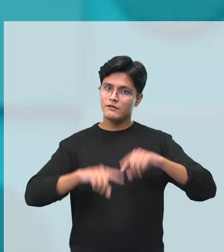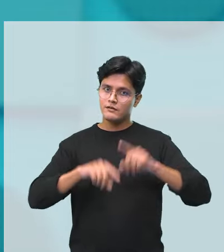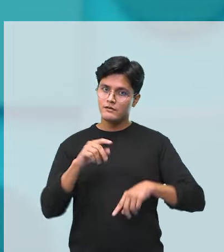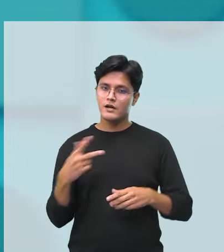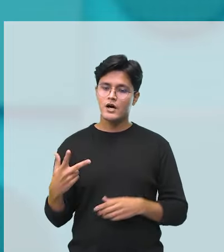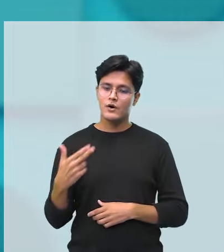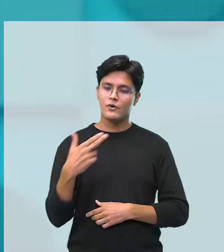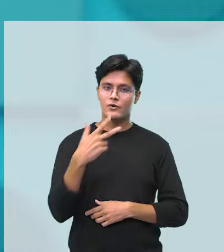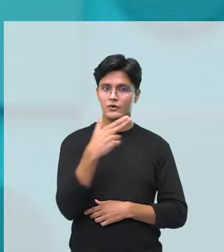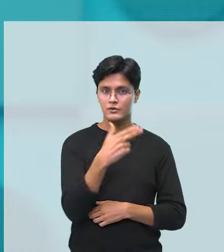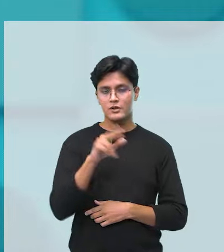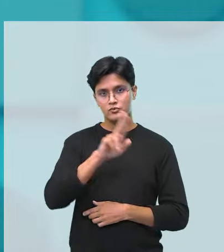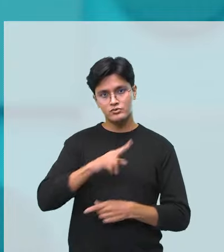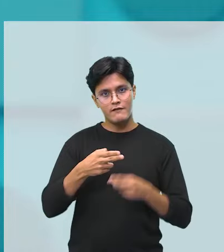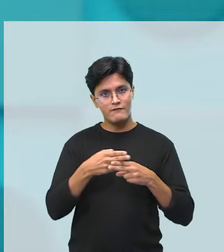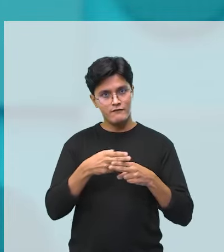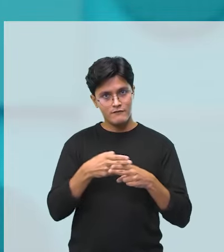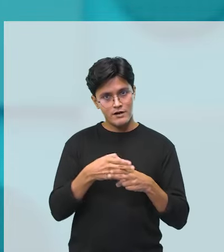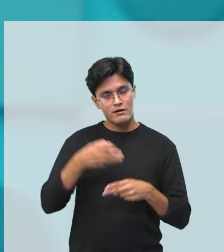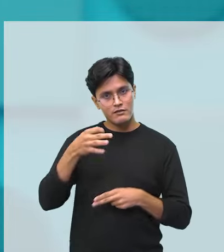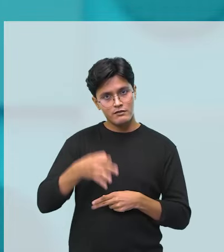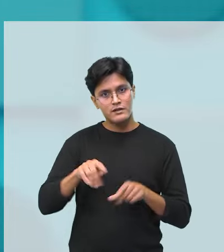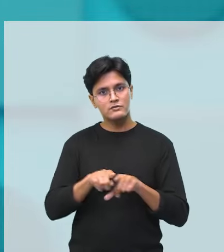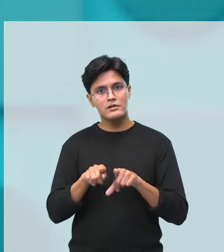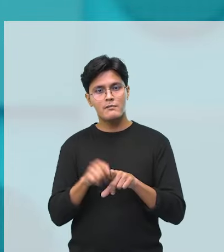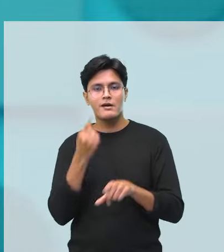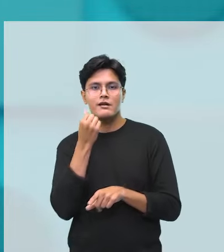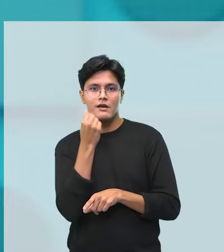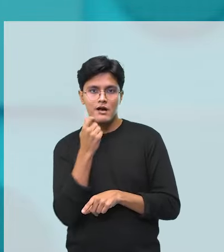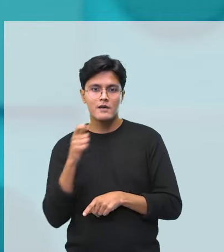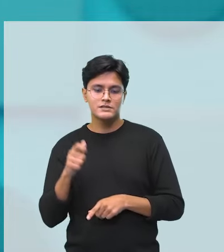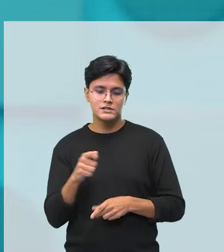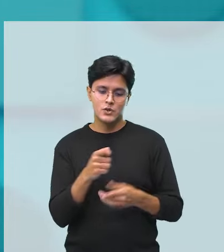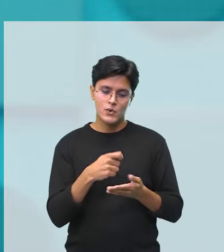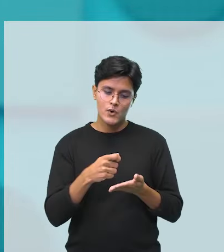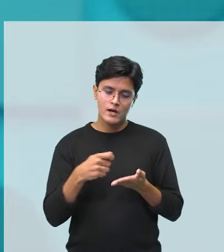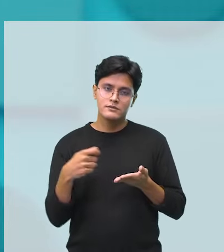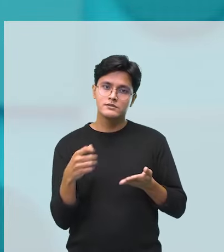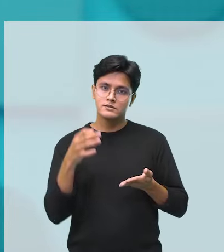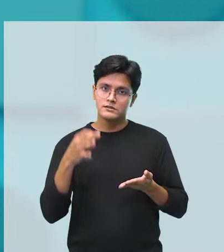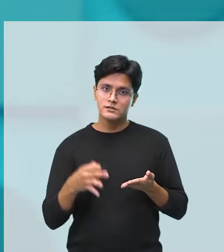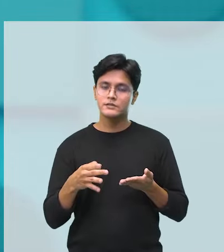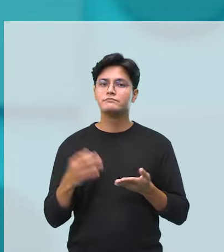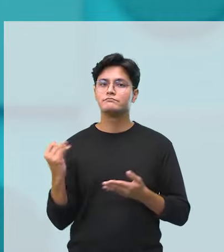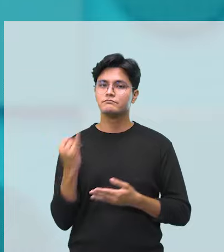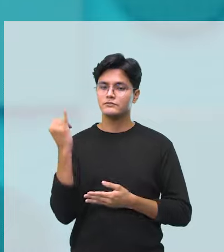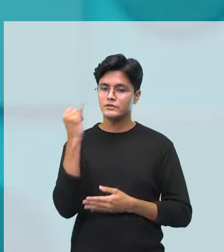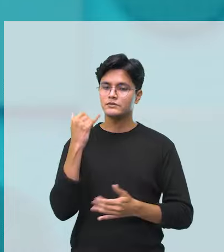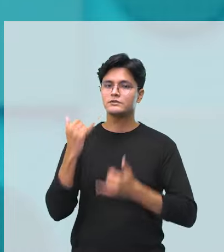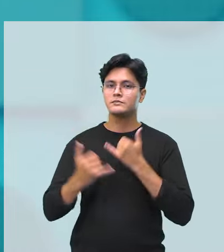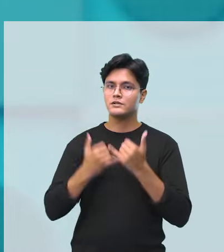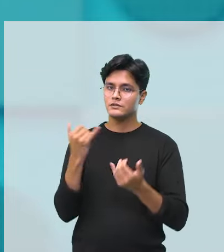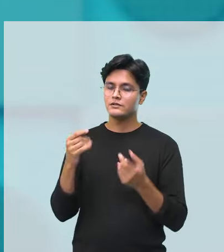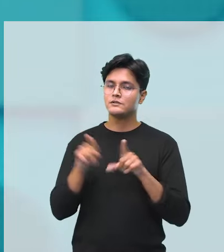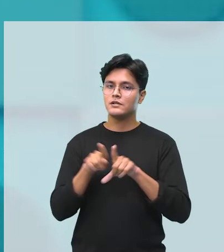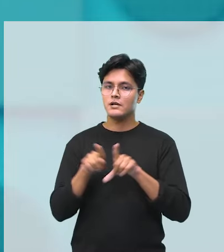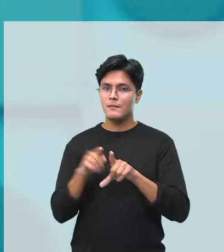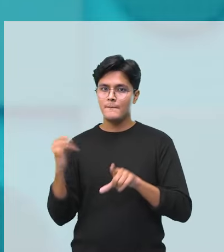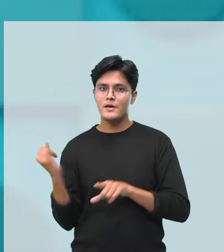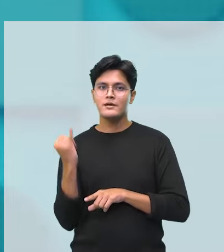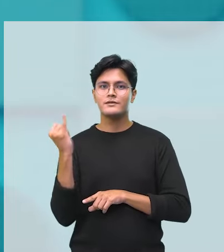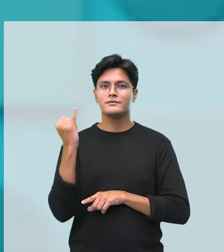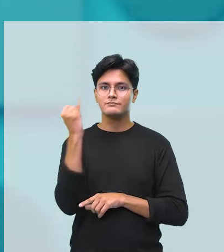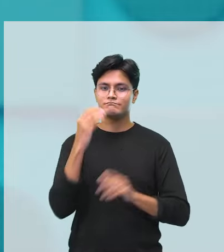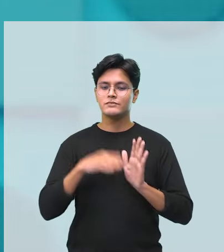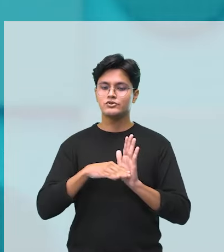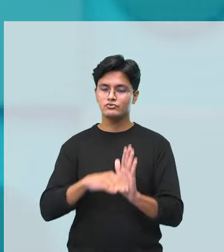Cortar, usar tesoura, usar faca, segurar bem o lápis. Então veja como é importante. As brincadeiras também são importantes para